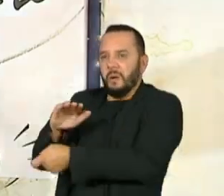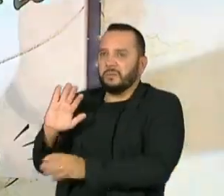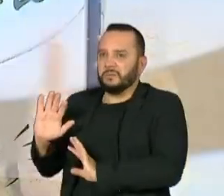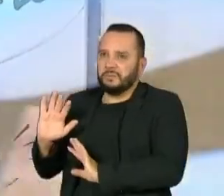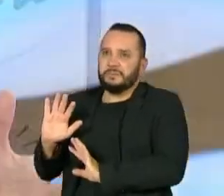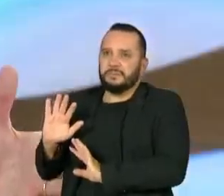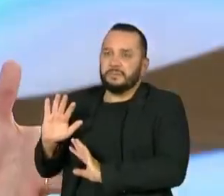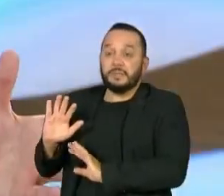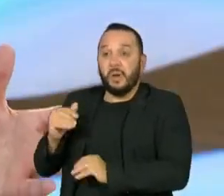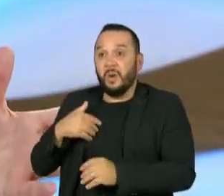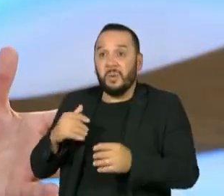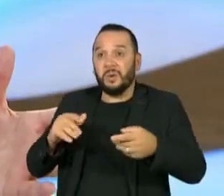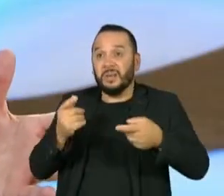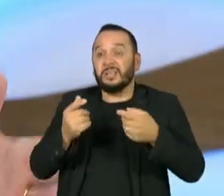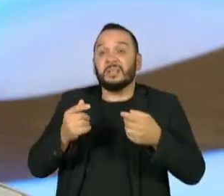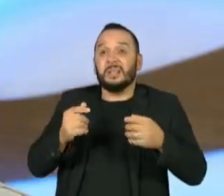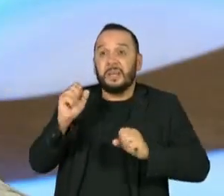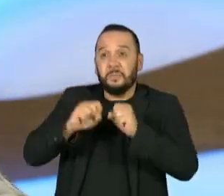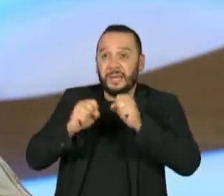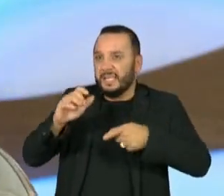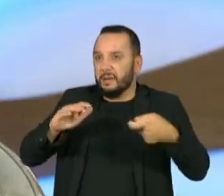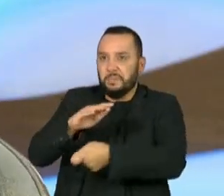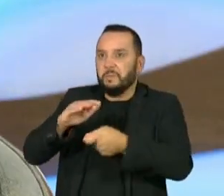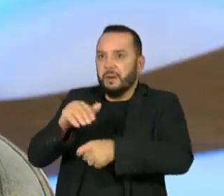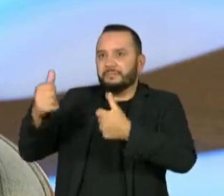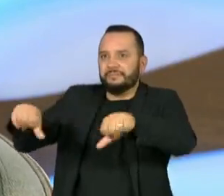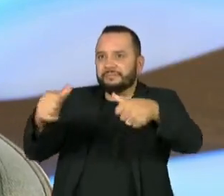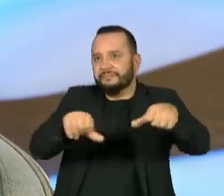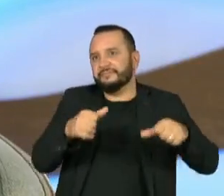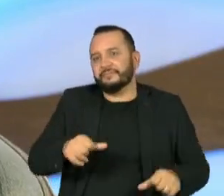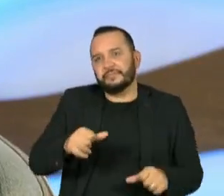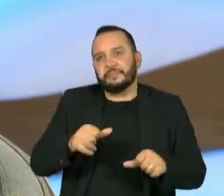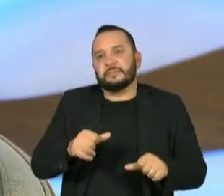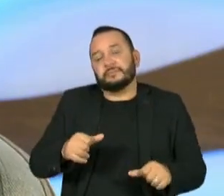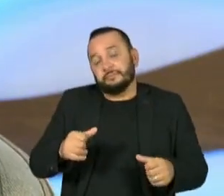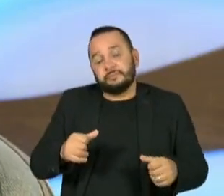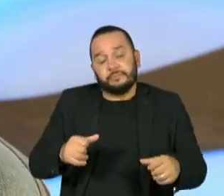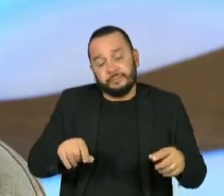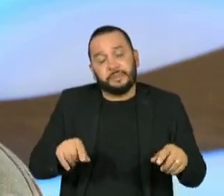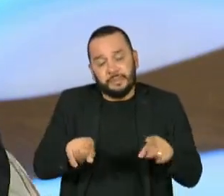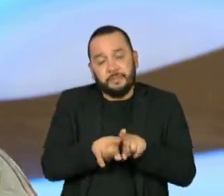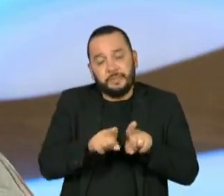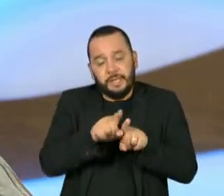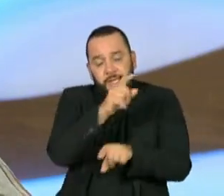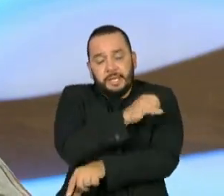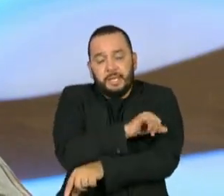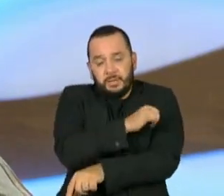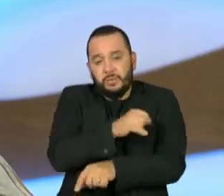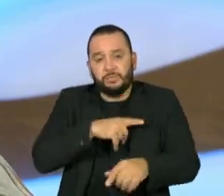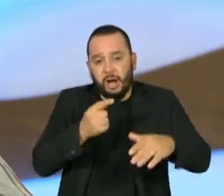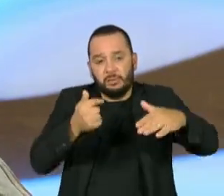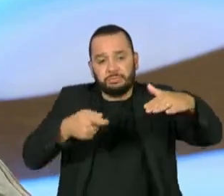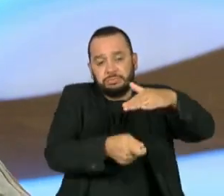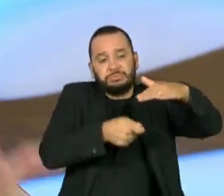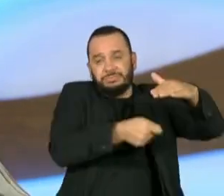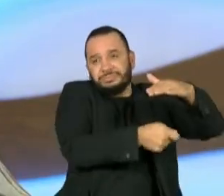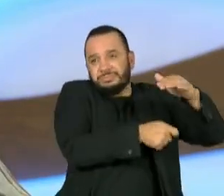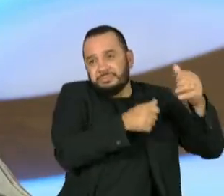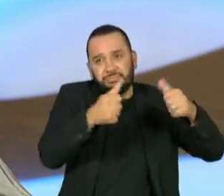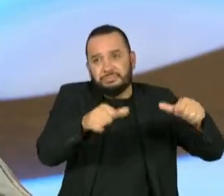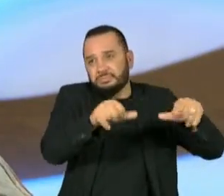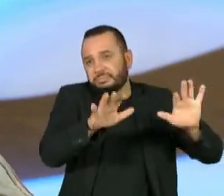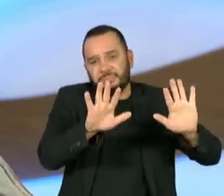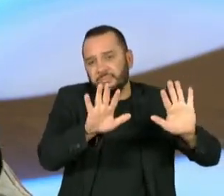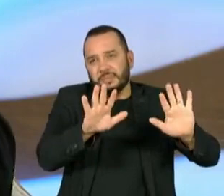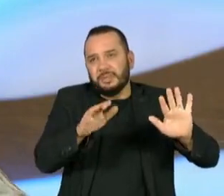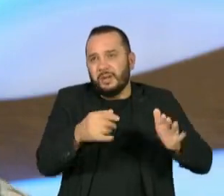celebração fantástica que é o Carnaval, e para que nós pudéssemos ter esses patrocínios todos garantidos. É a melhor